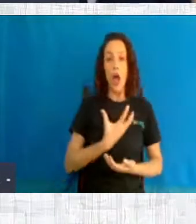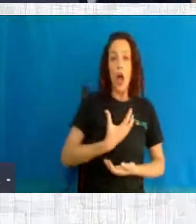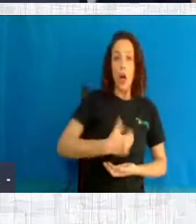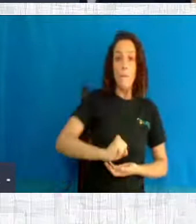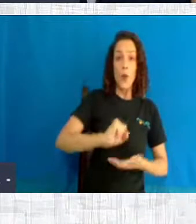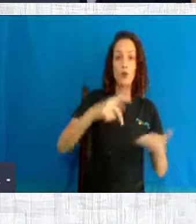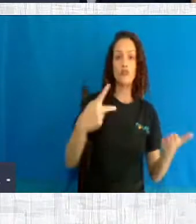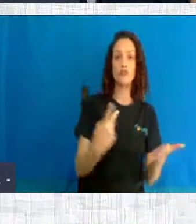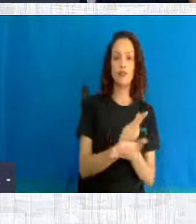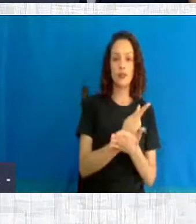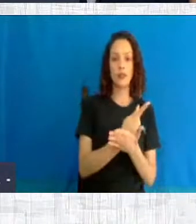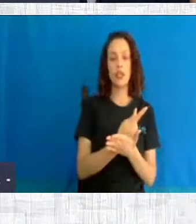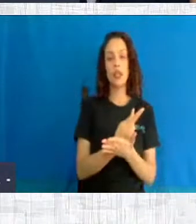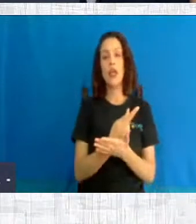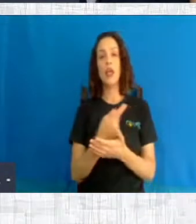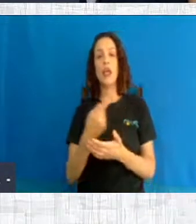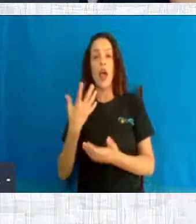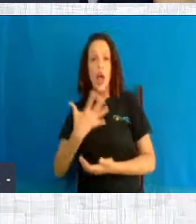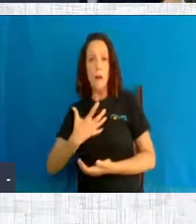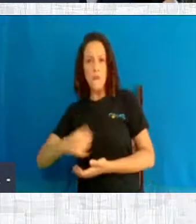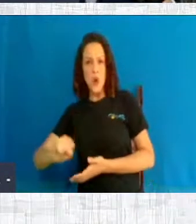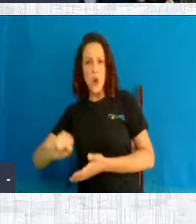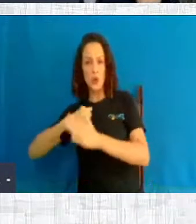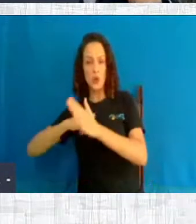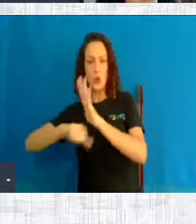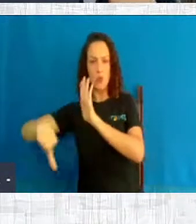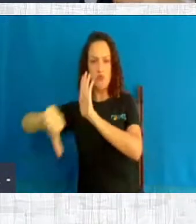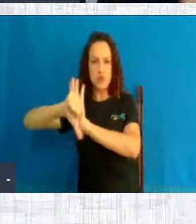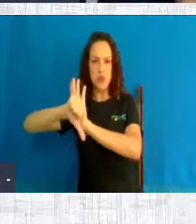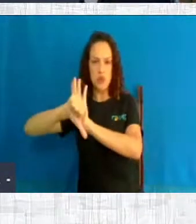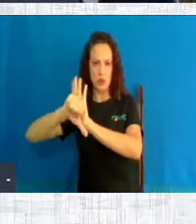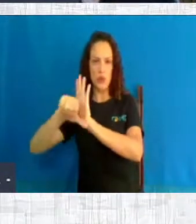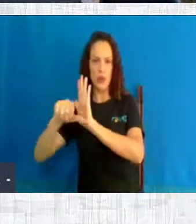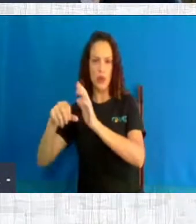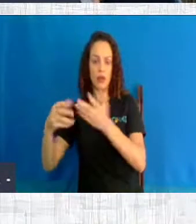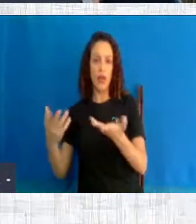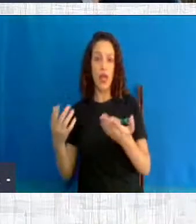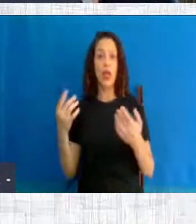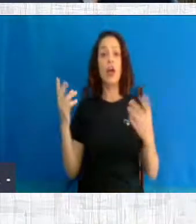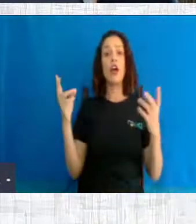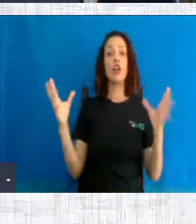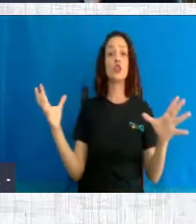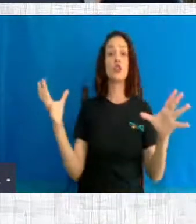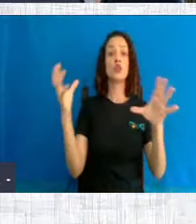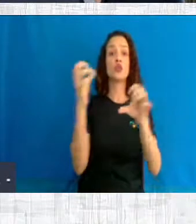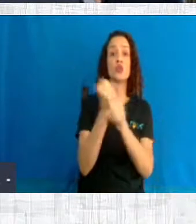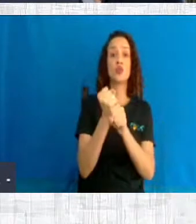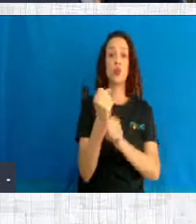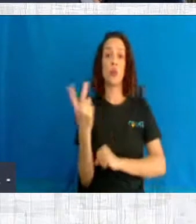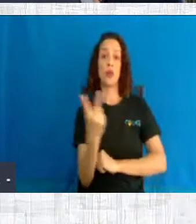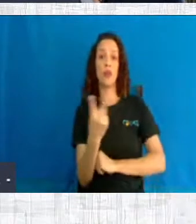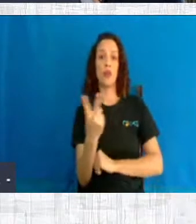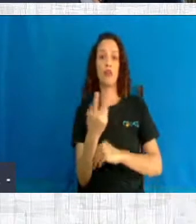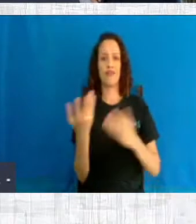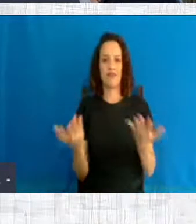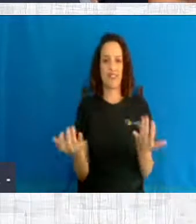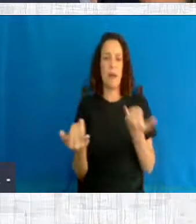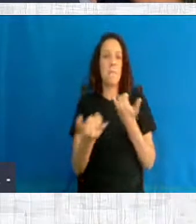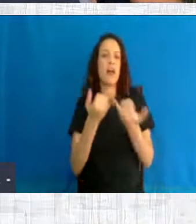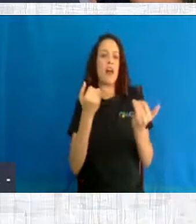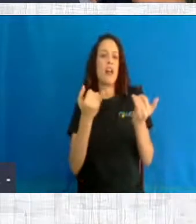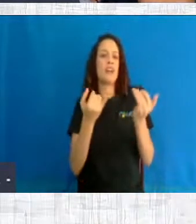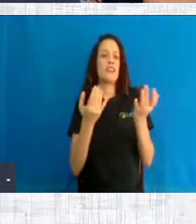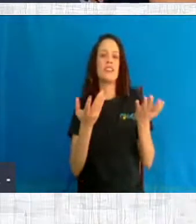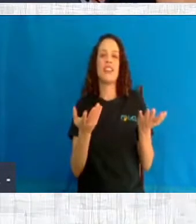de abortos espontâneos, muito maior do que o de abortos provocados, mas elas somam, não é? Então, a gente vê, induzindo a erro, e quando se